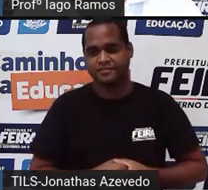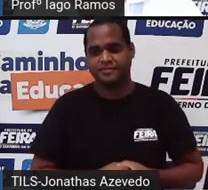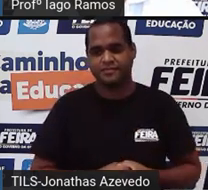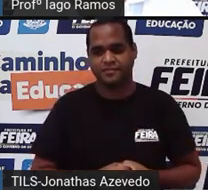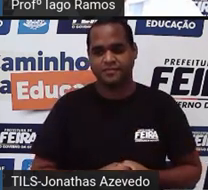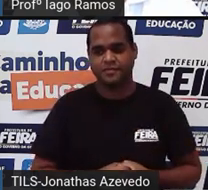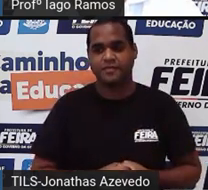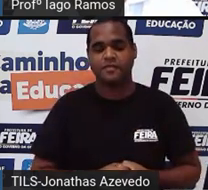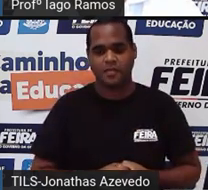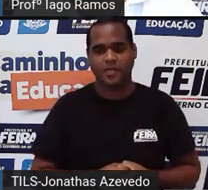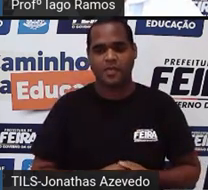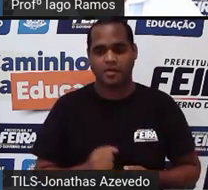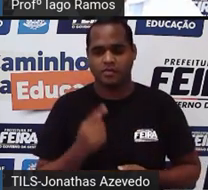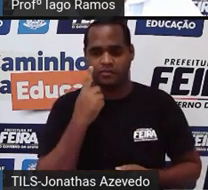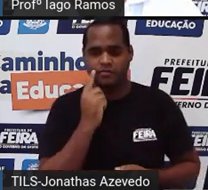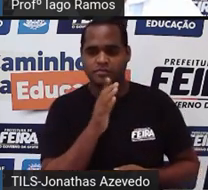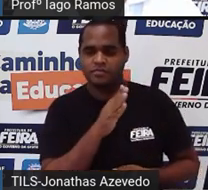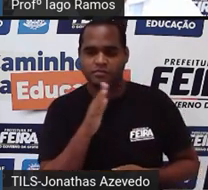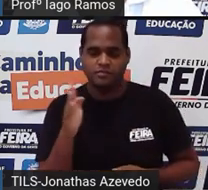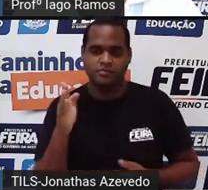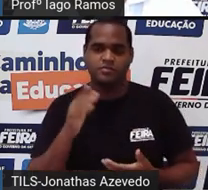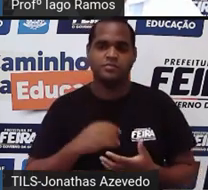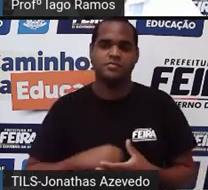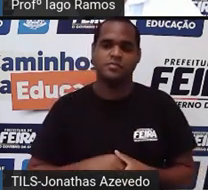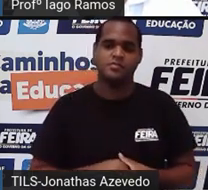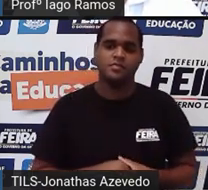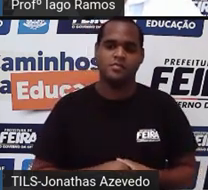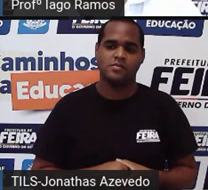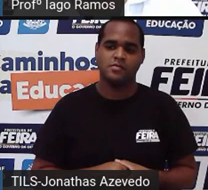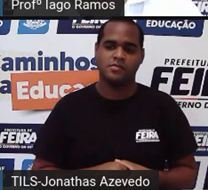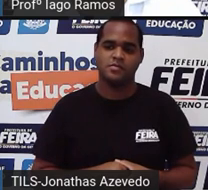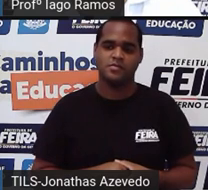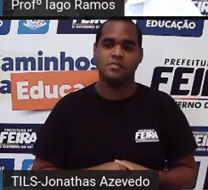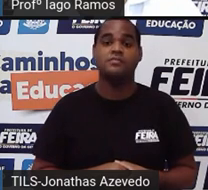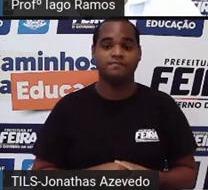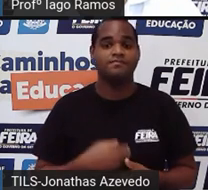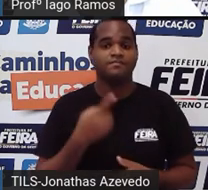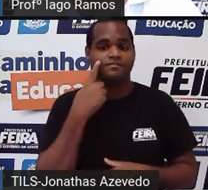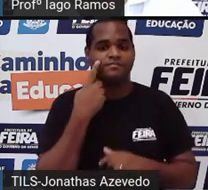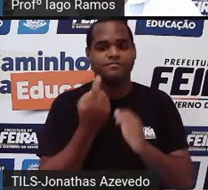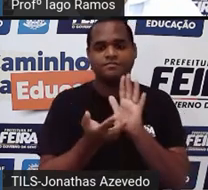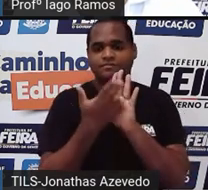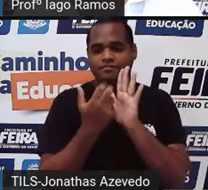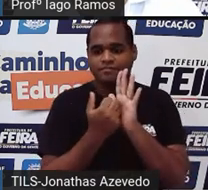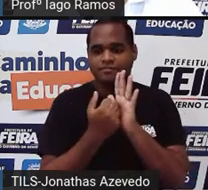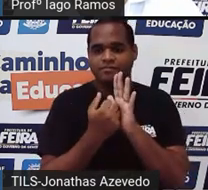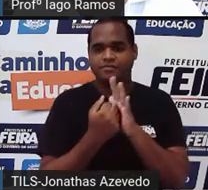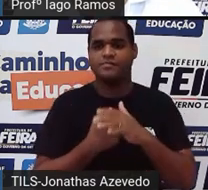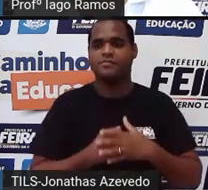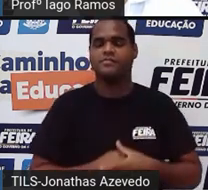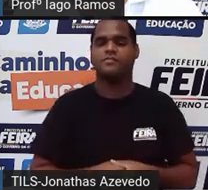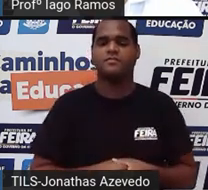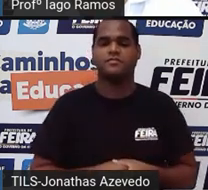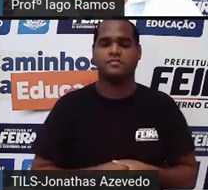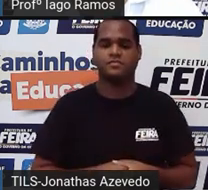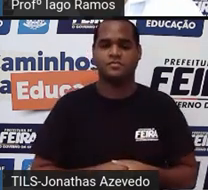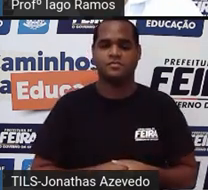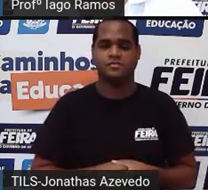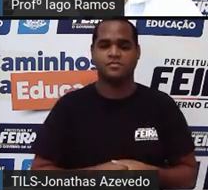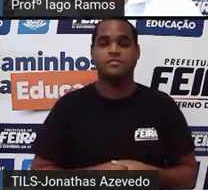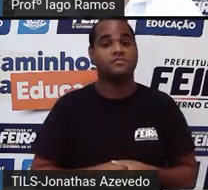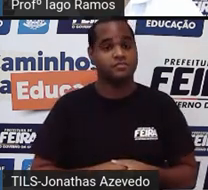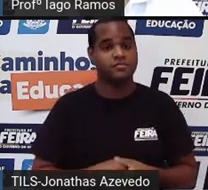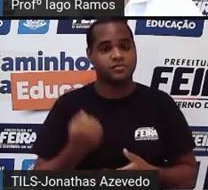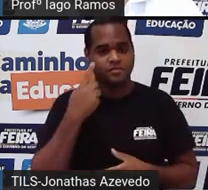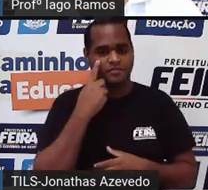linhas que eu fiz aí e a gente ficar só com a imagem olha lá prontinho tá aí na